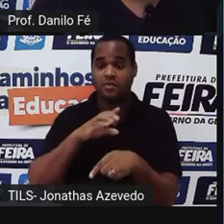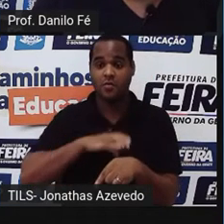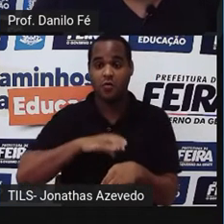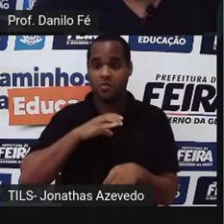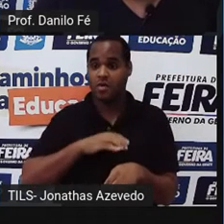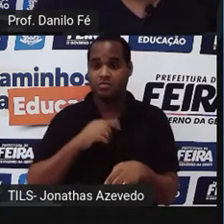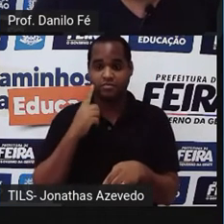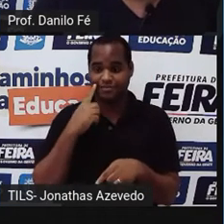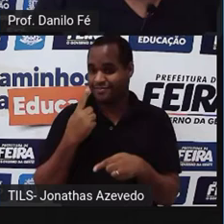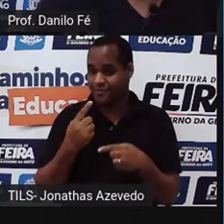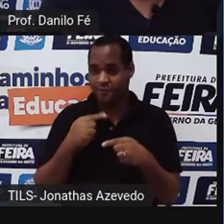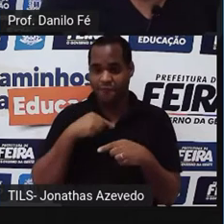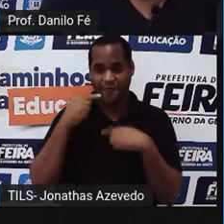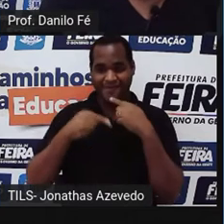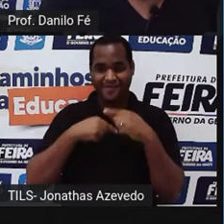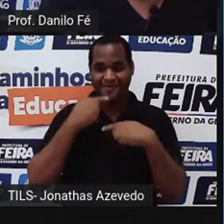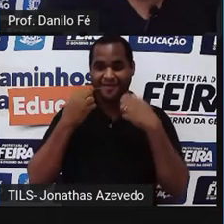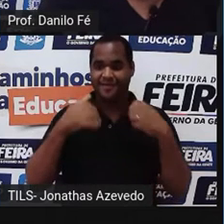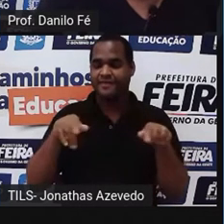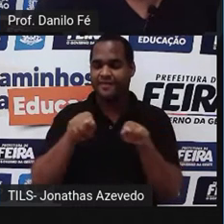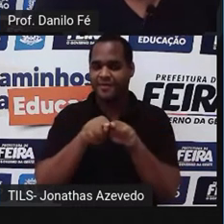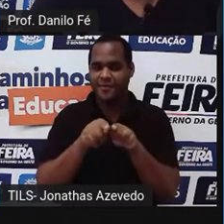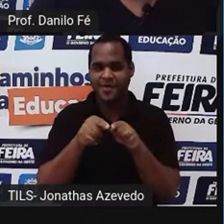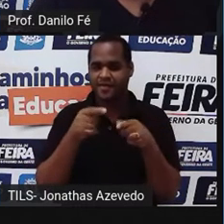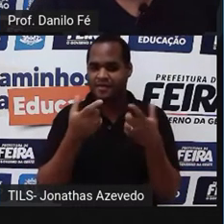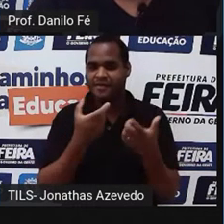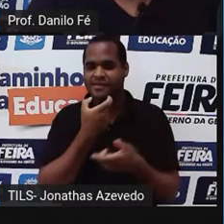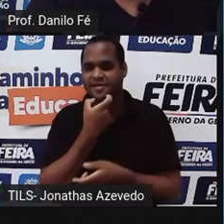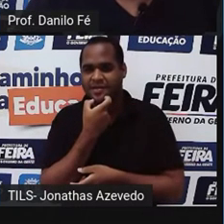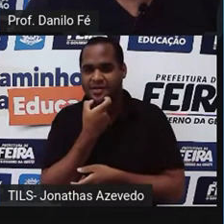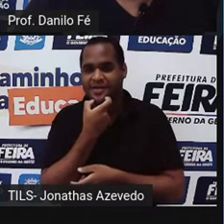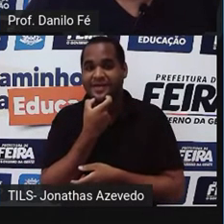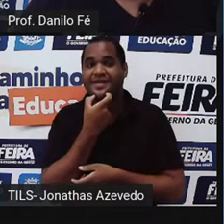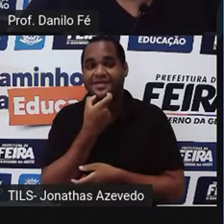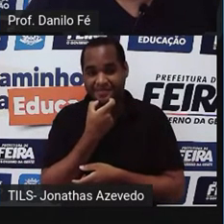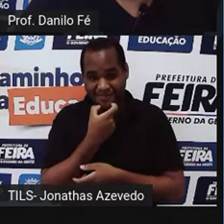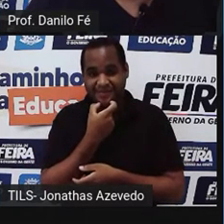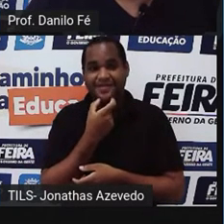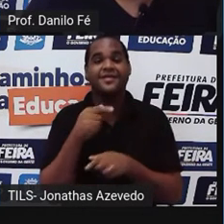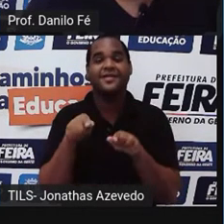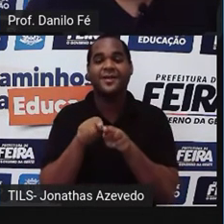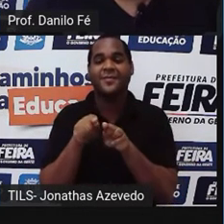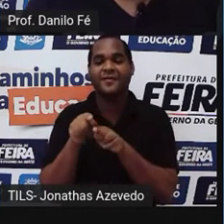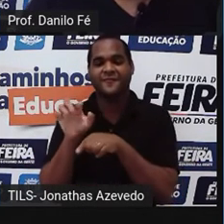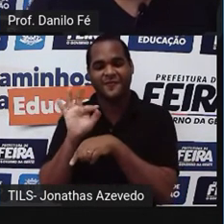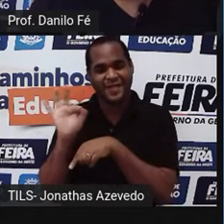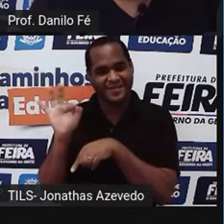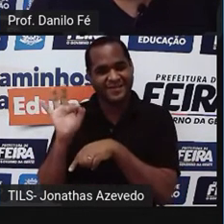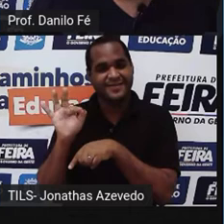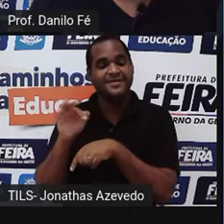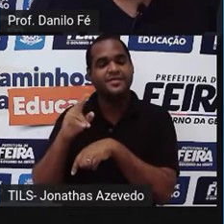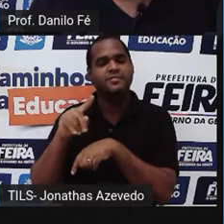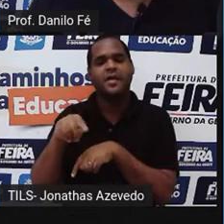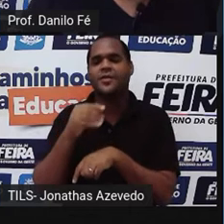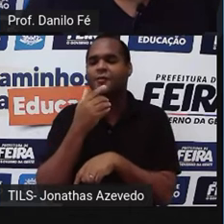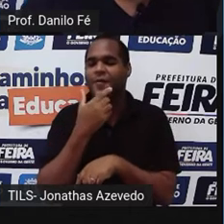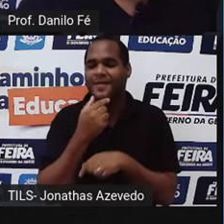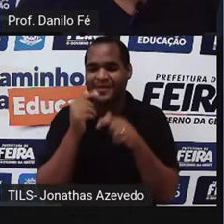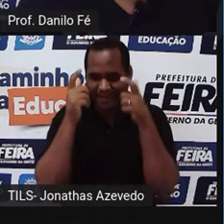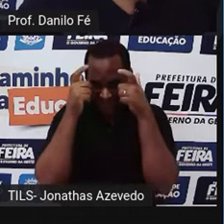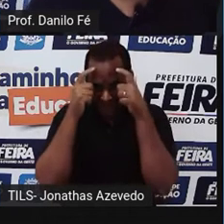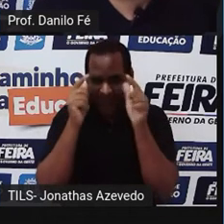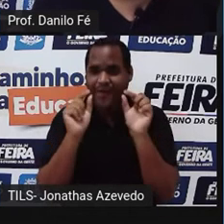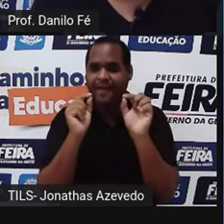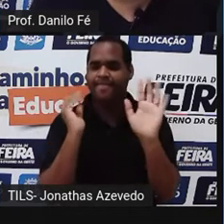resistir nem a Inglaterra, nem a França. E o que é que o rei faz? O rei